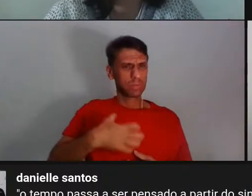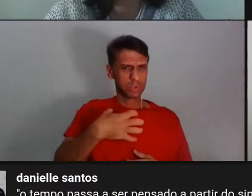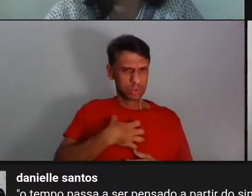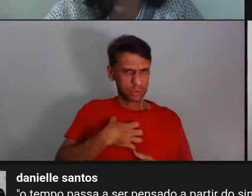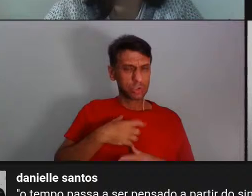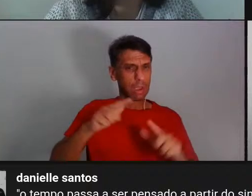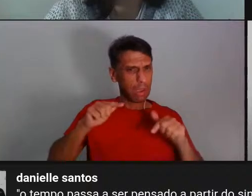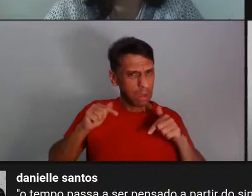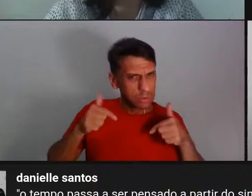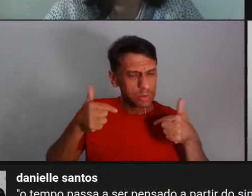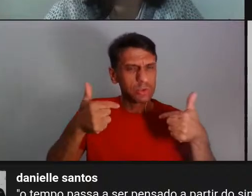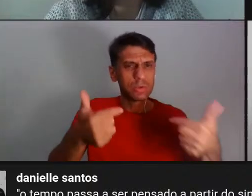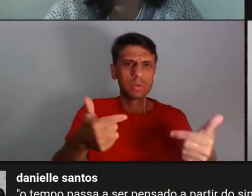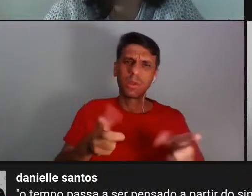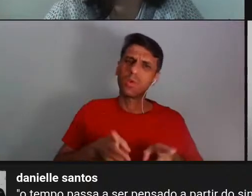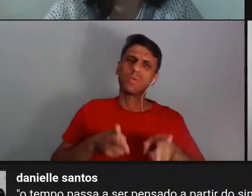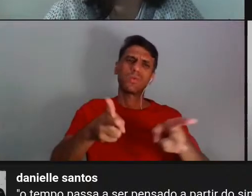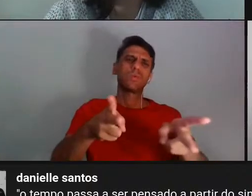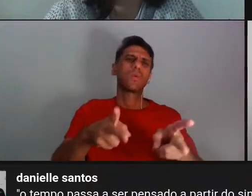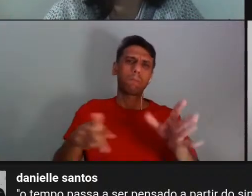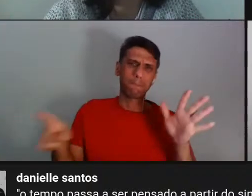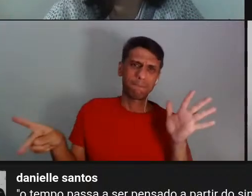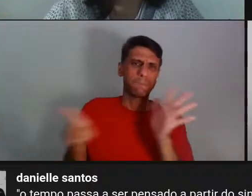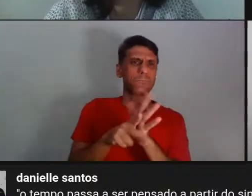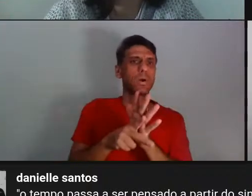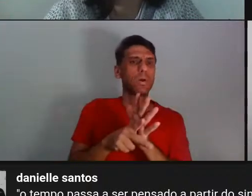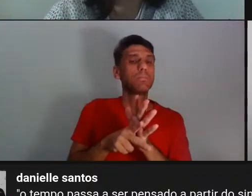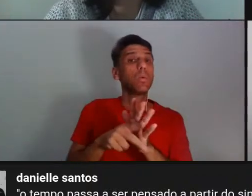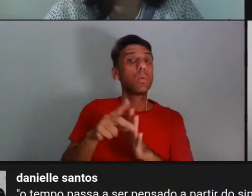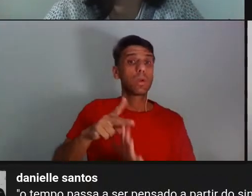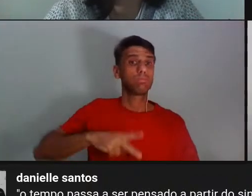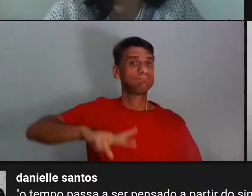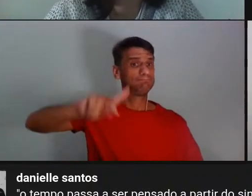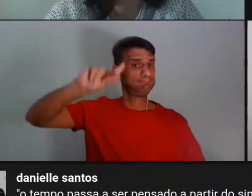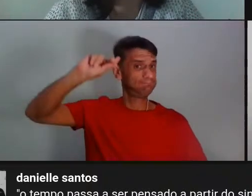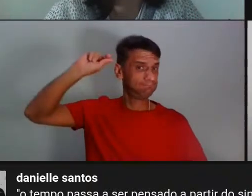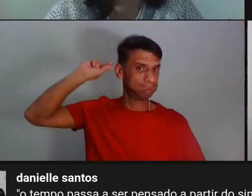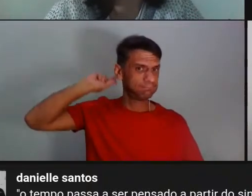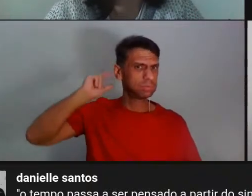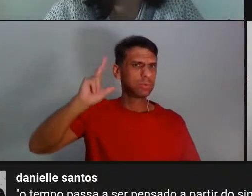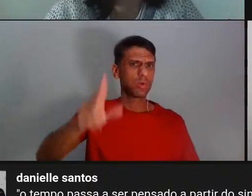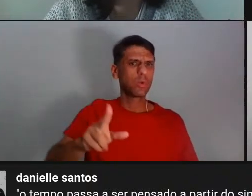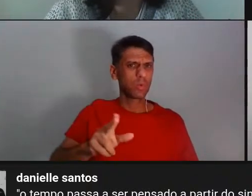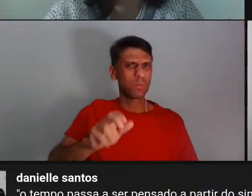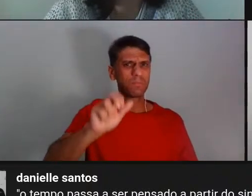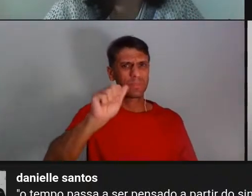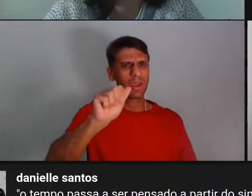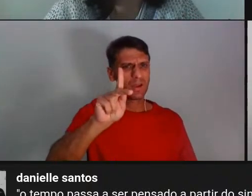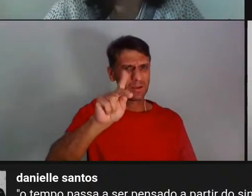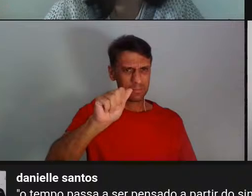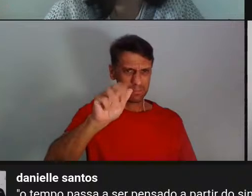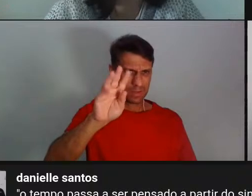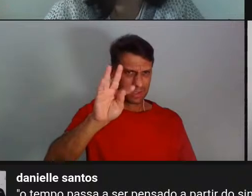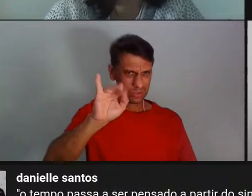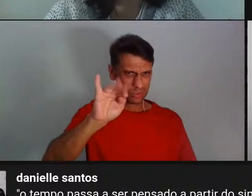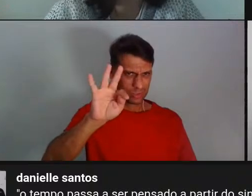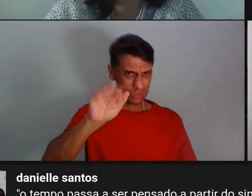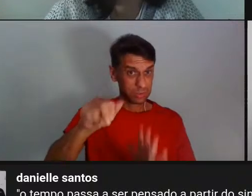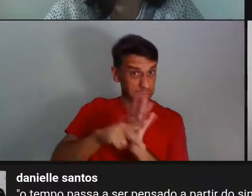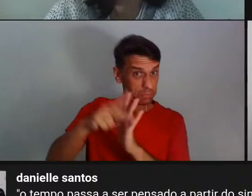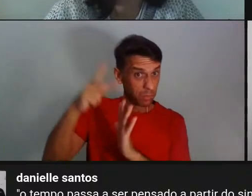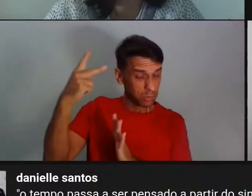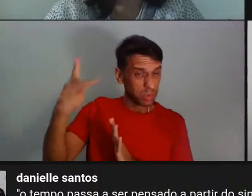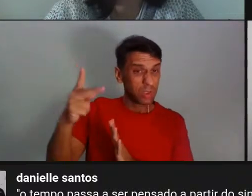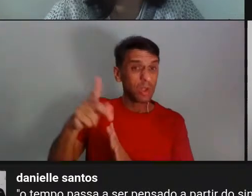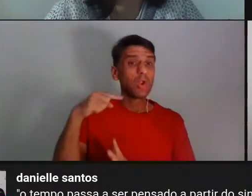é a nossa forma ancestral. Como dizem os apatistas, que eu adoro essa palavra deles, nós